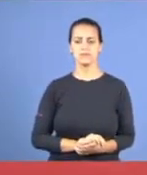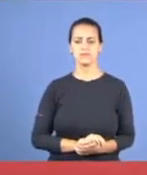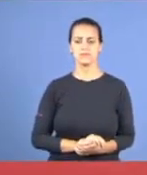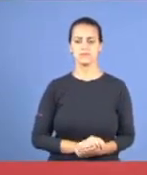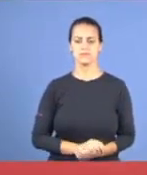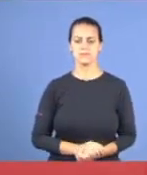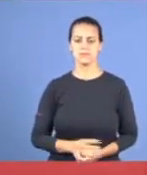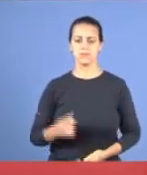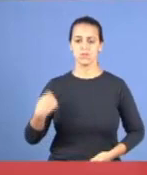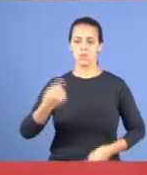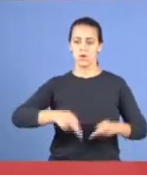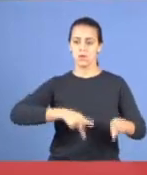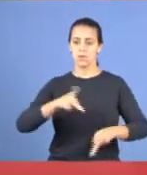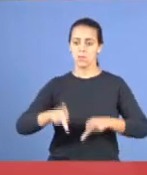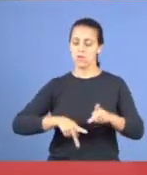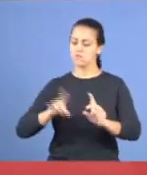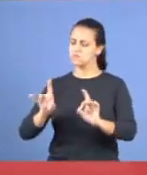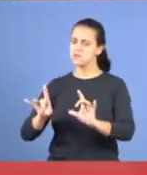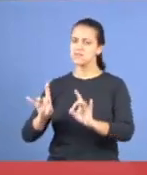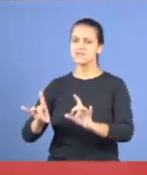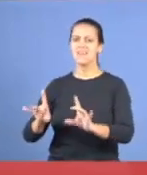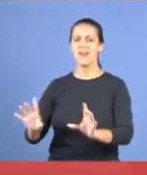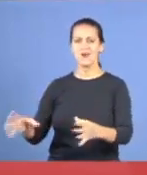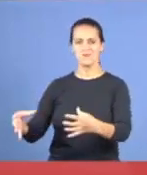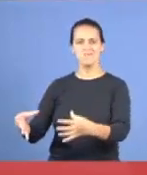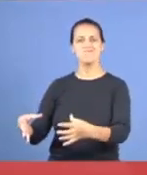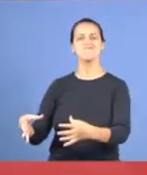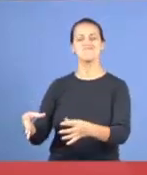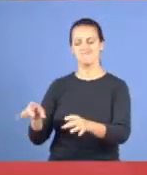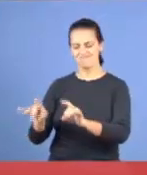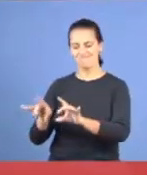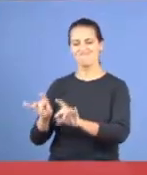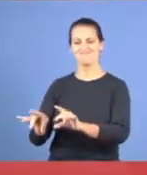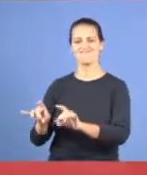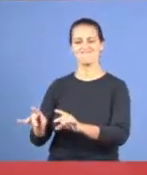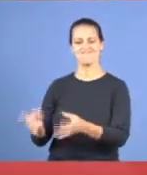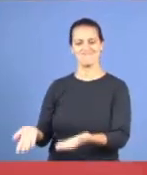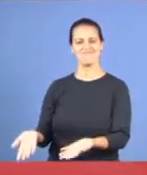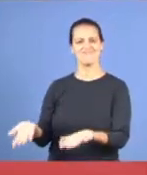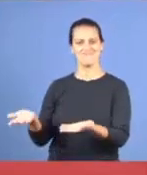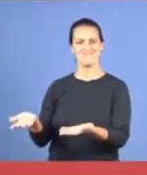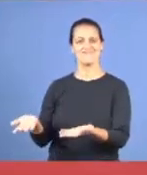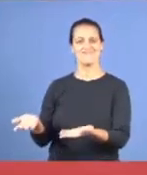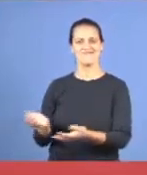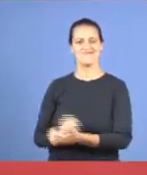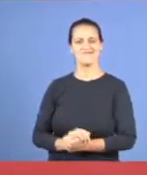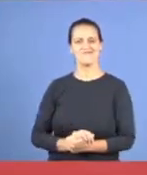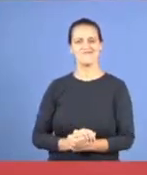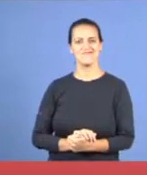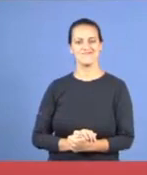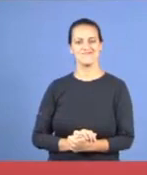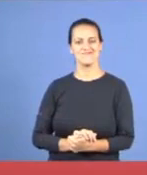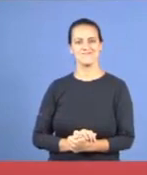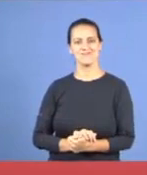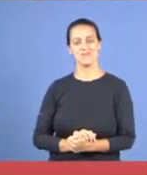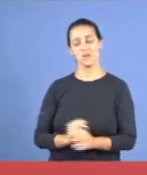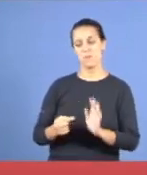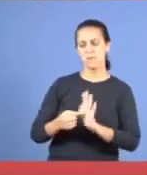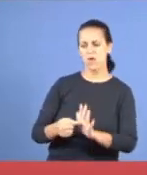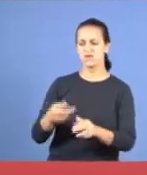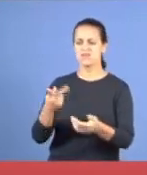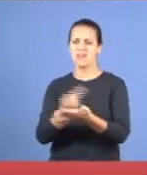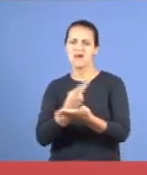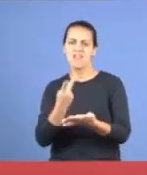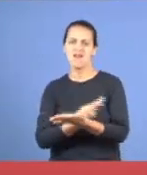o nosso povo, é um povo especial, isso nós temos o que dizer, estamos sendo falando, uma coisa, de um erro, de uma falha, é